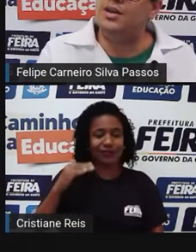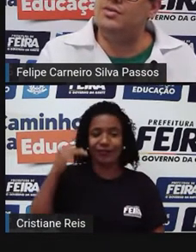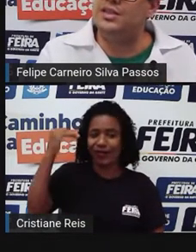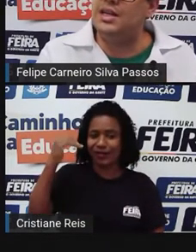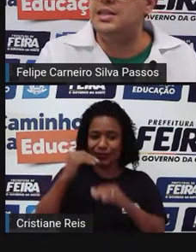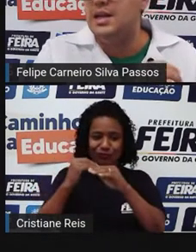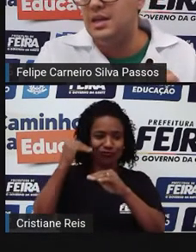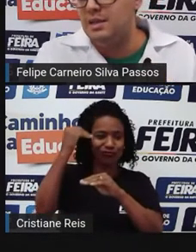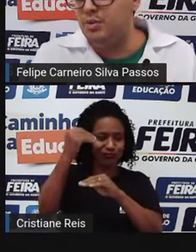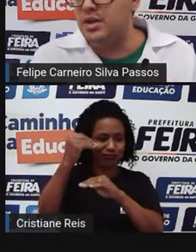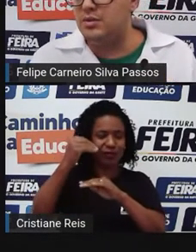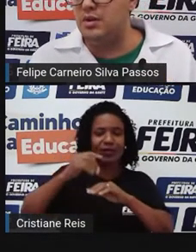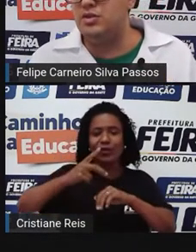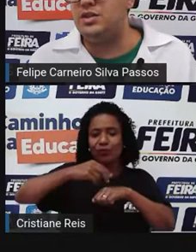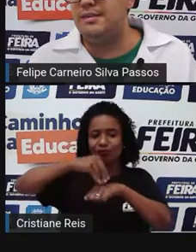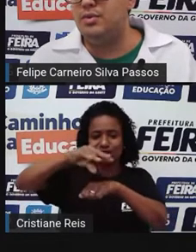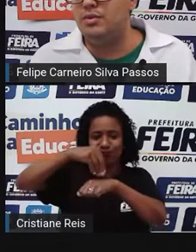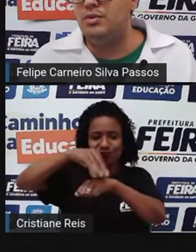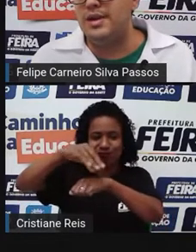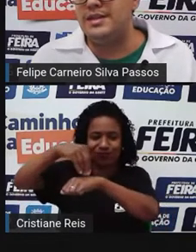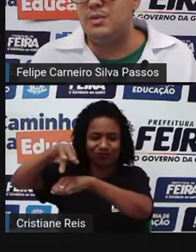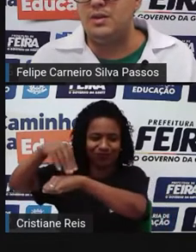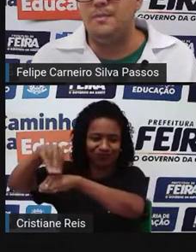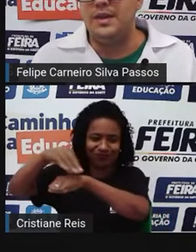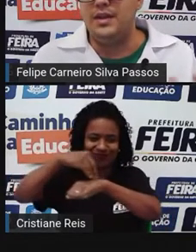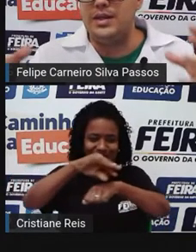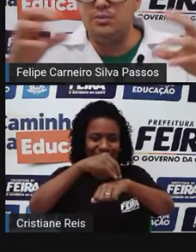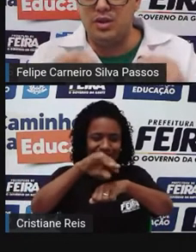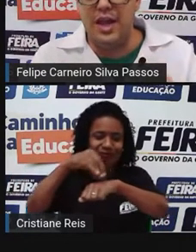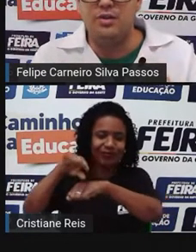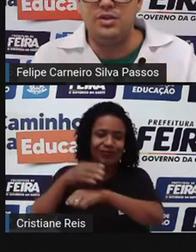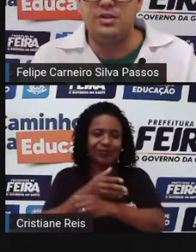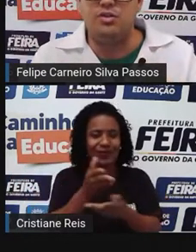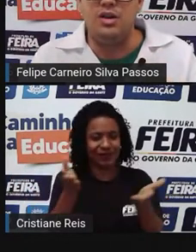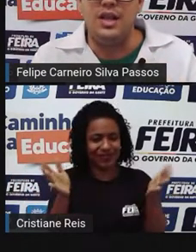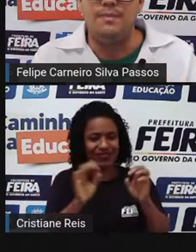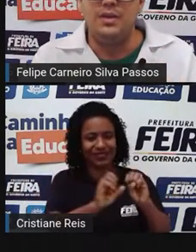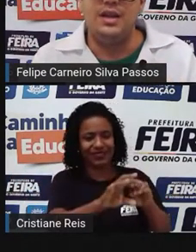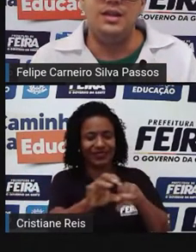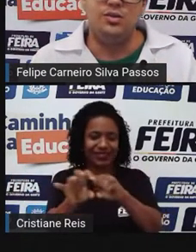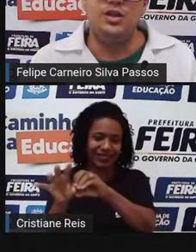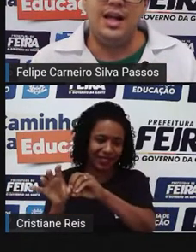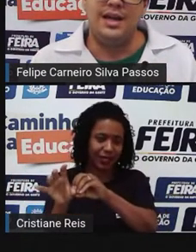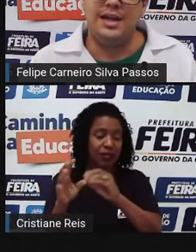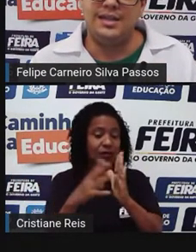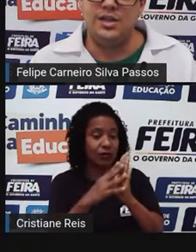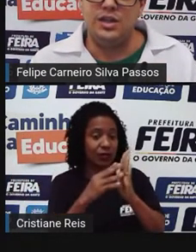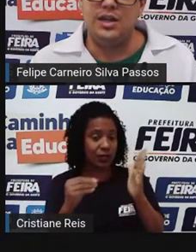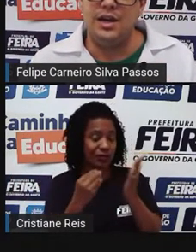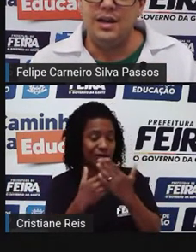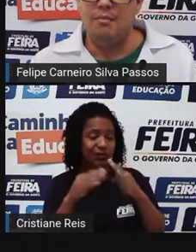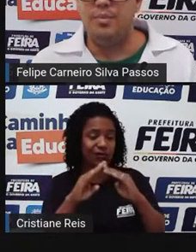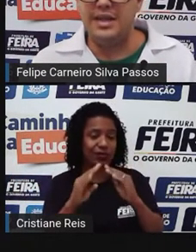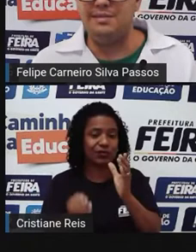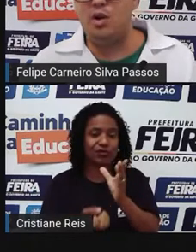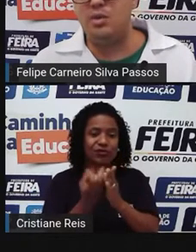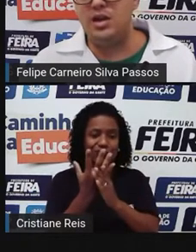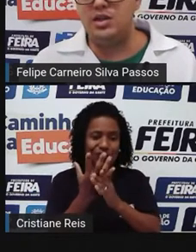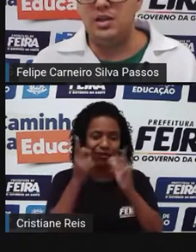pouquinho mais do que vocês e, por isso, eu distribuo o conhecimento. Então, esse modelo de escola, ele surge lá na Grécia Antiga,